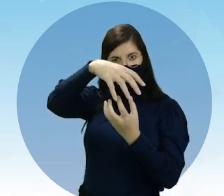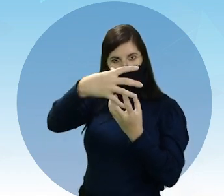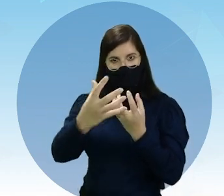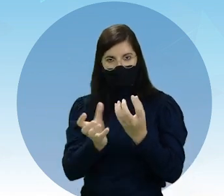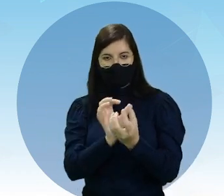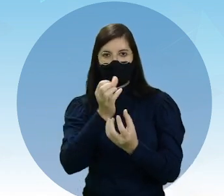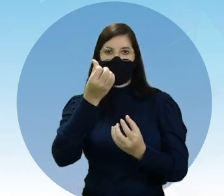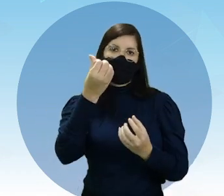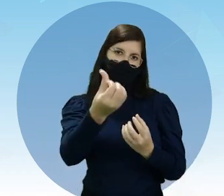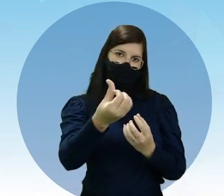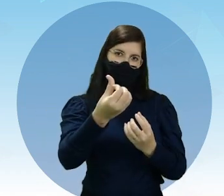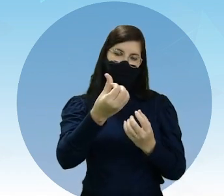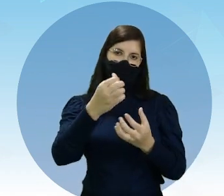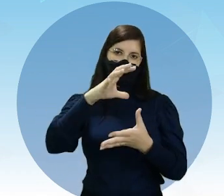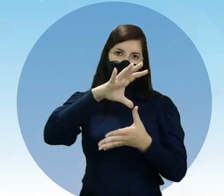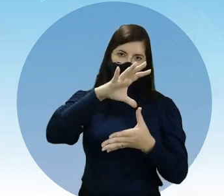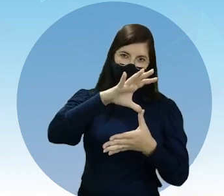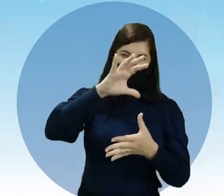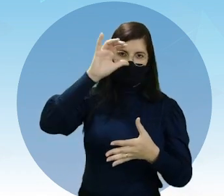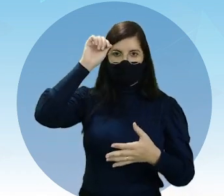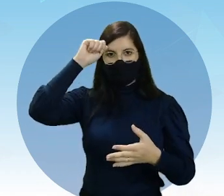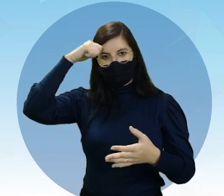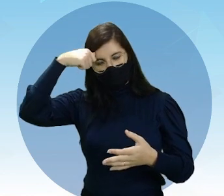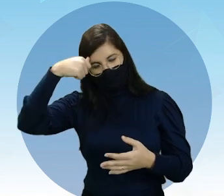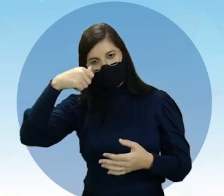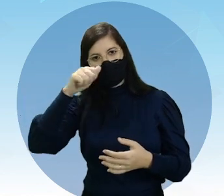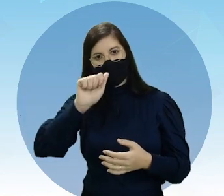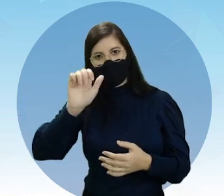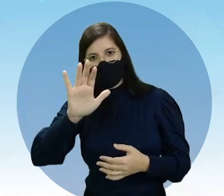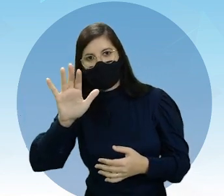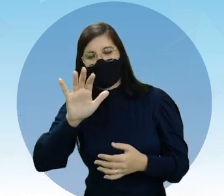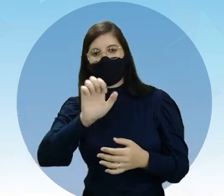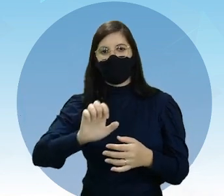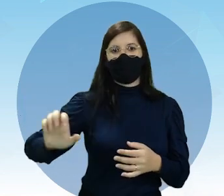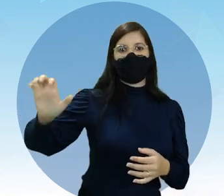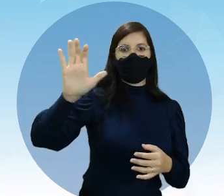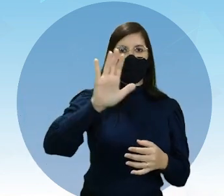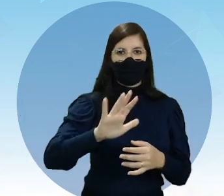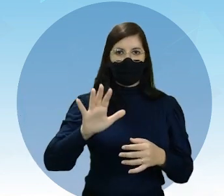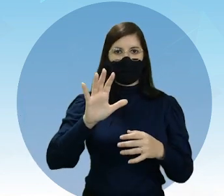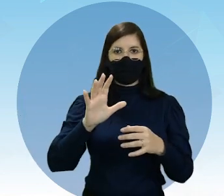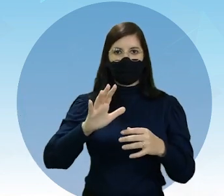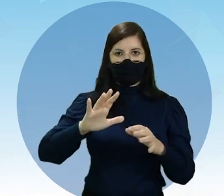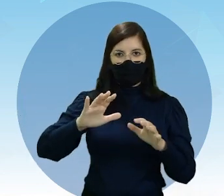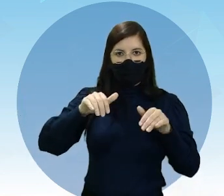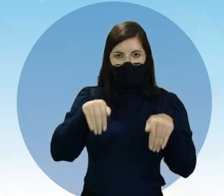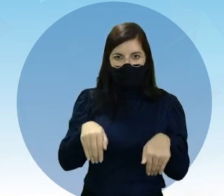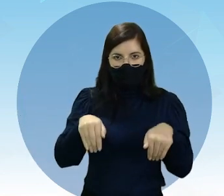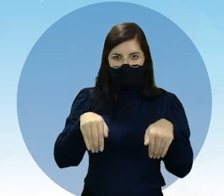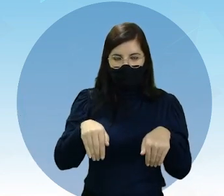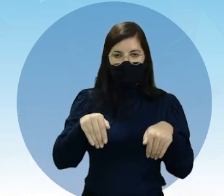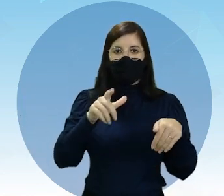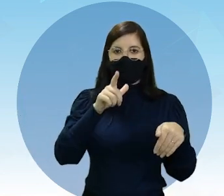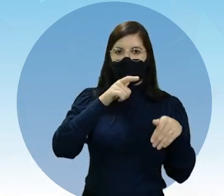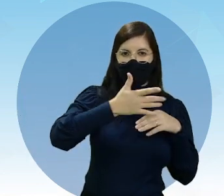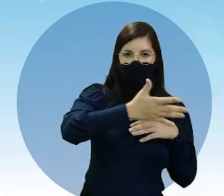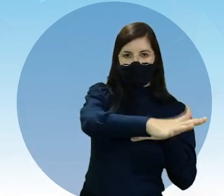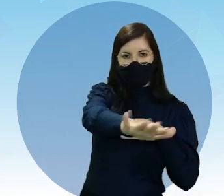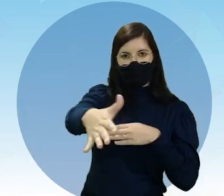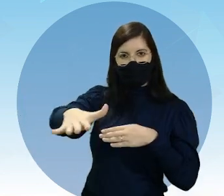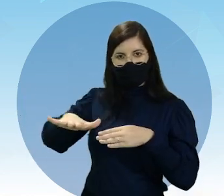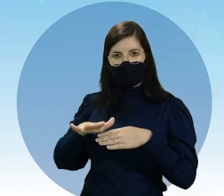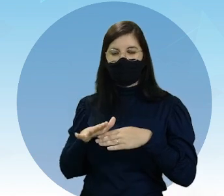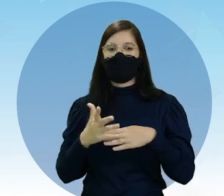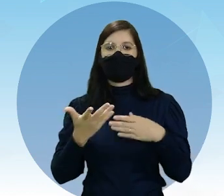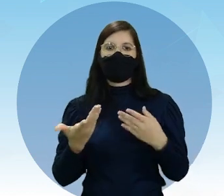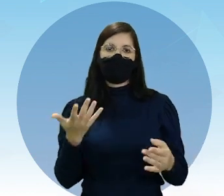continentes. América, África, Ásia, Europa, Oceania e Antártida. A